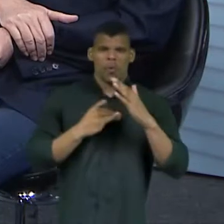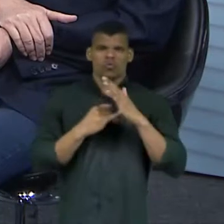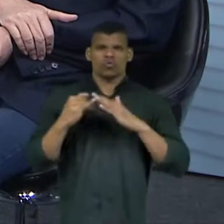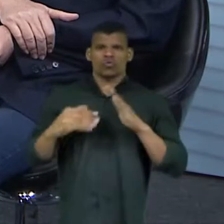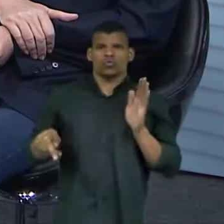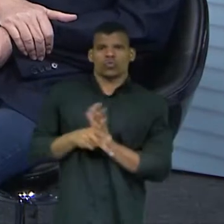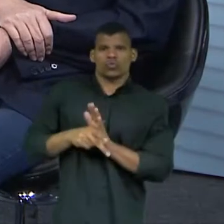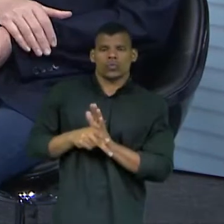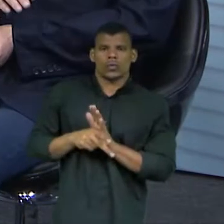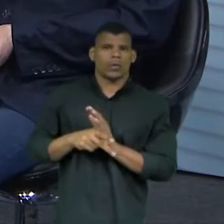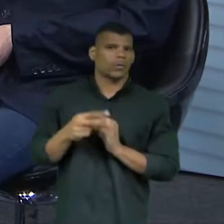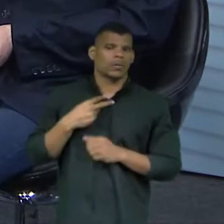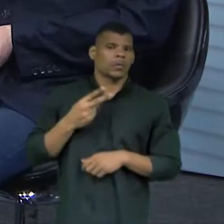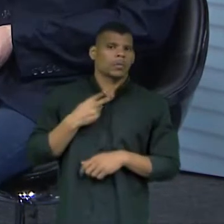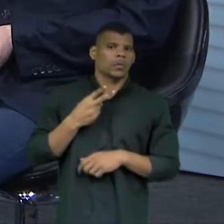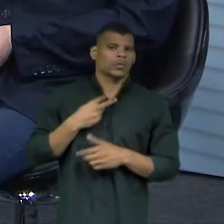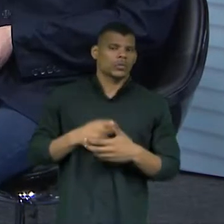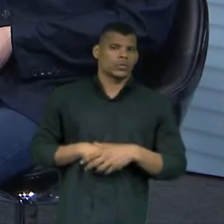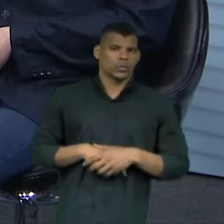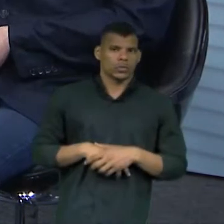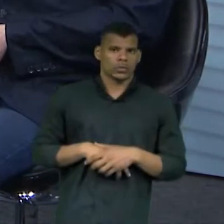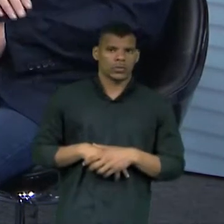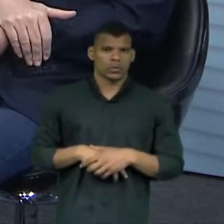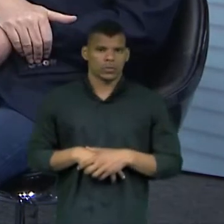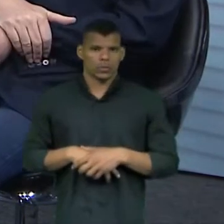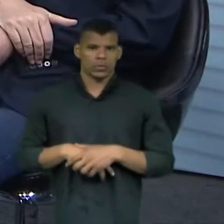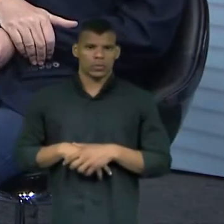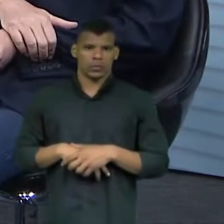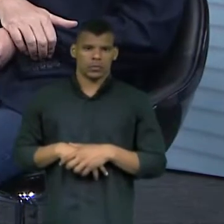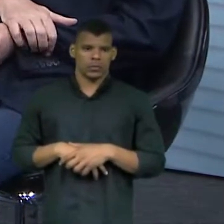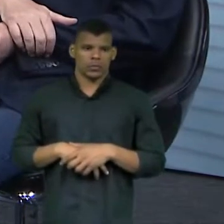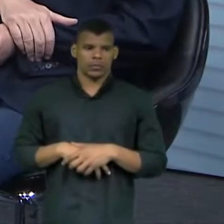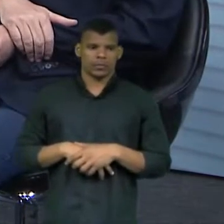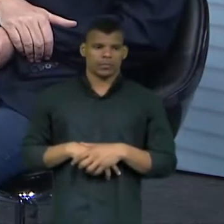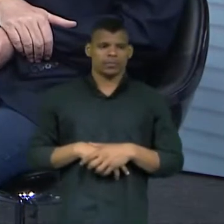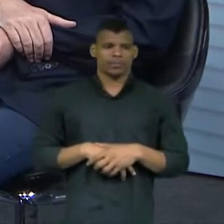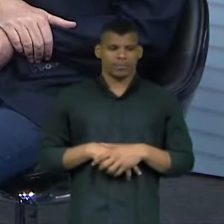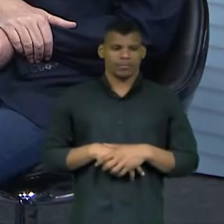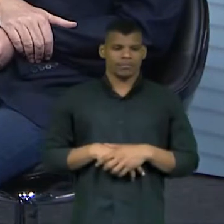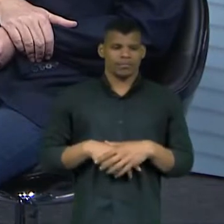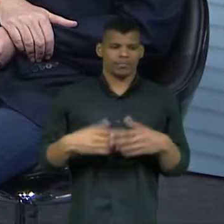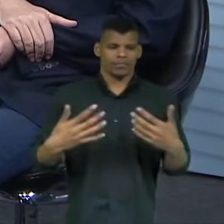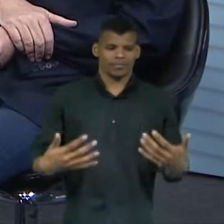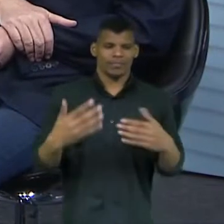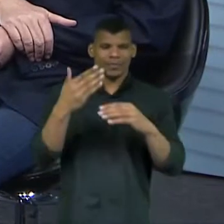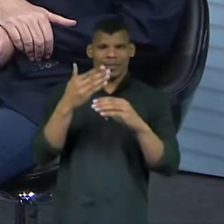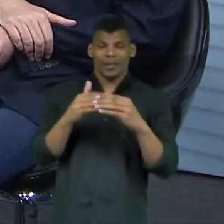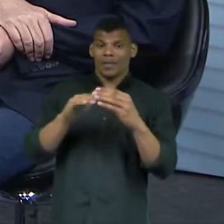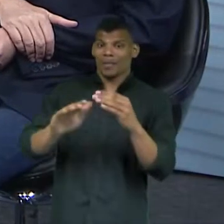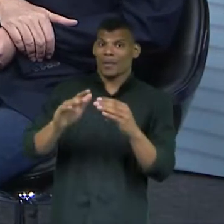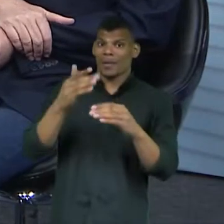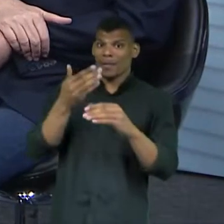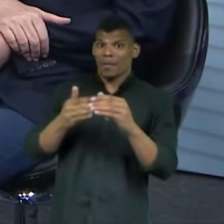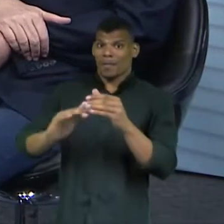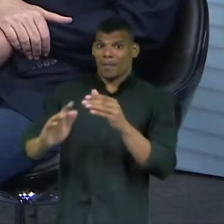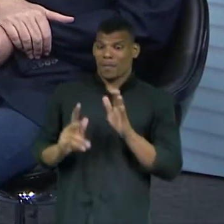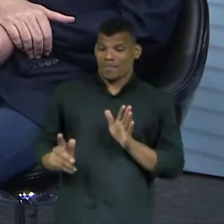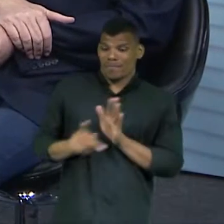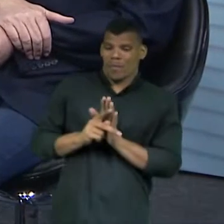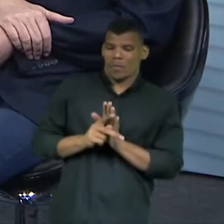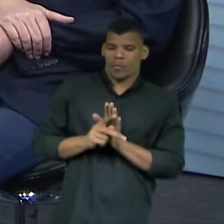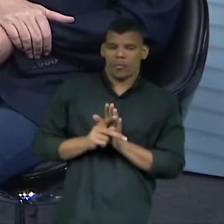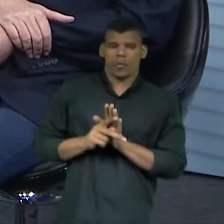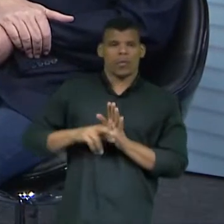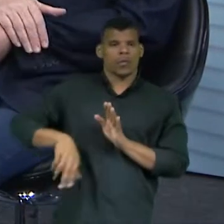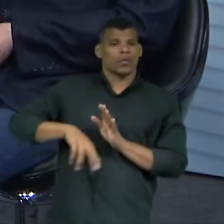nenhum candidato. Então, sabendo... apoiando, nem denegrindo. Nem apoiando, denegrindo, porque aquele e-mail, ele não pertence à pessoa física, ele